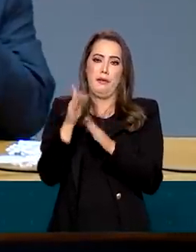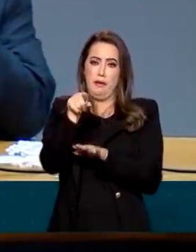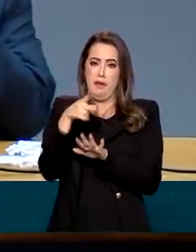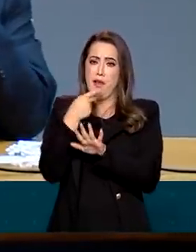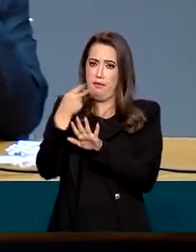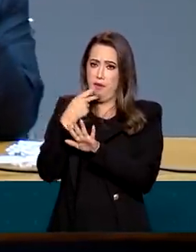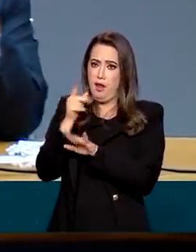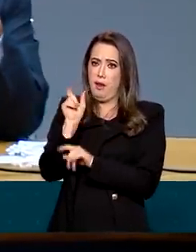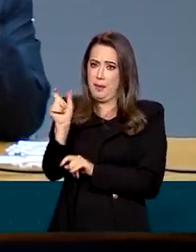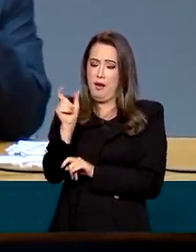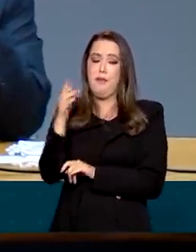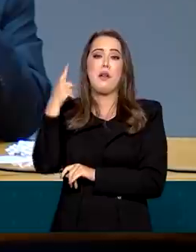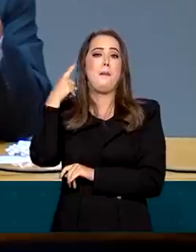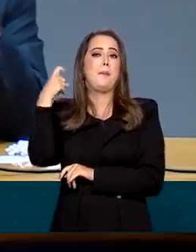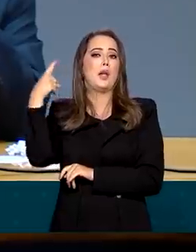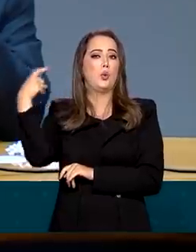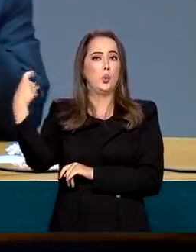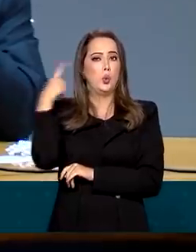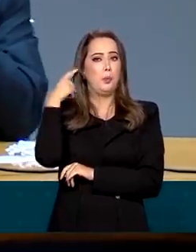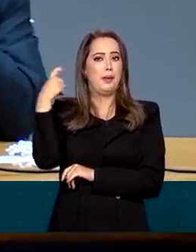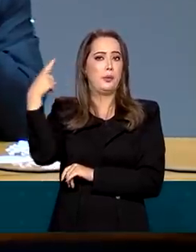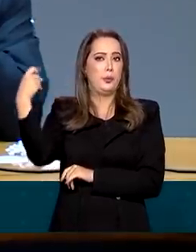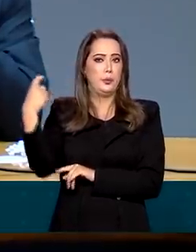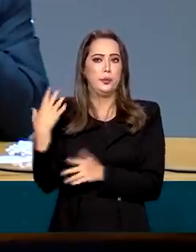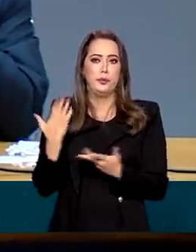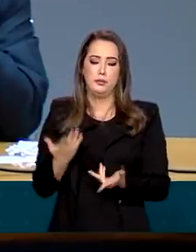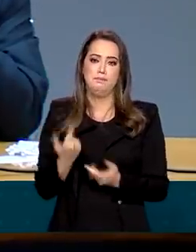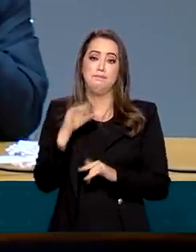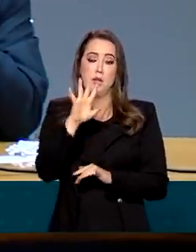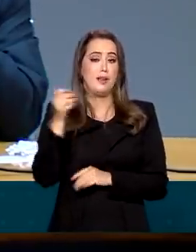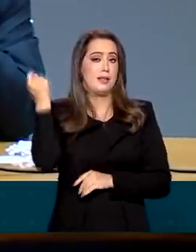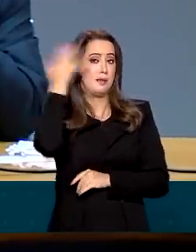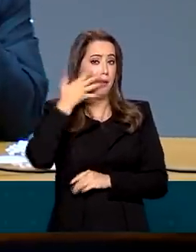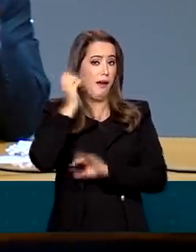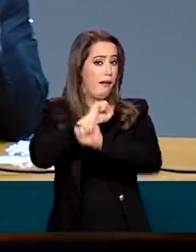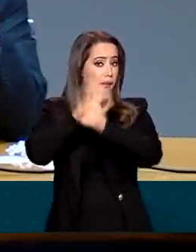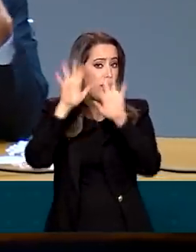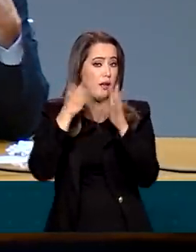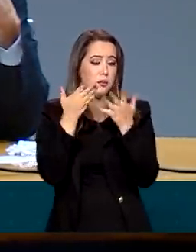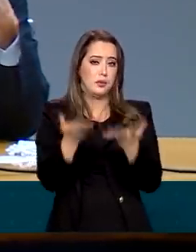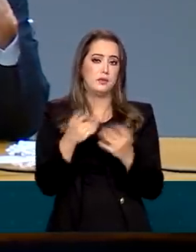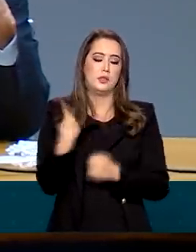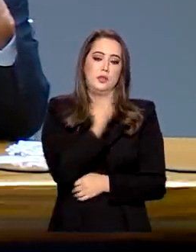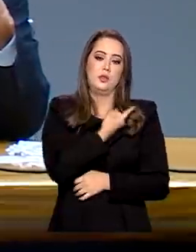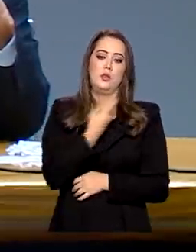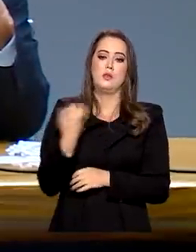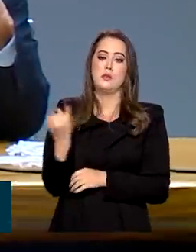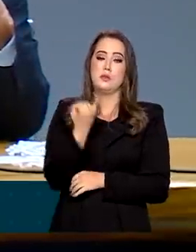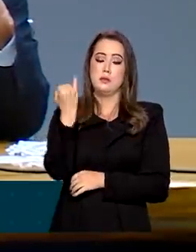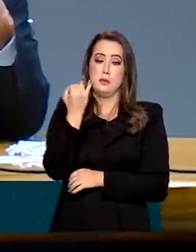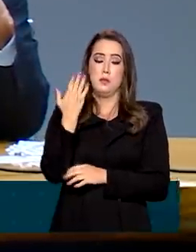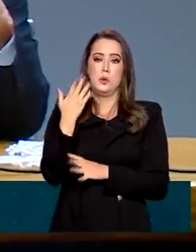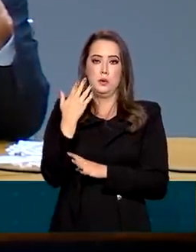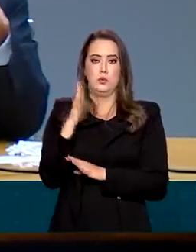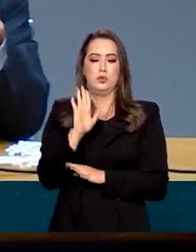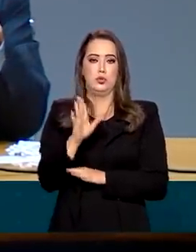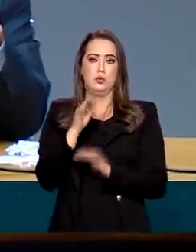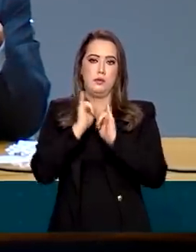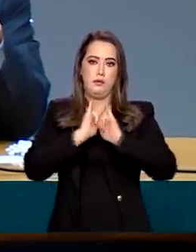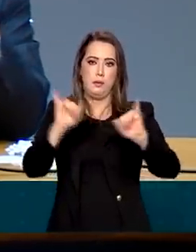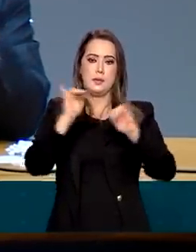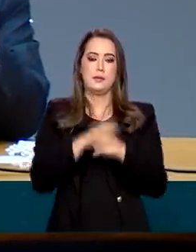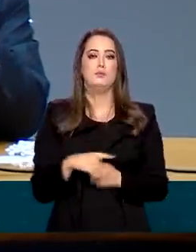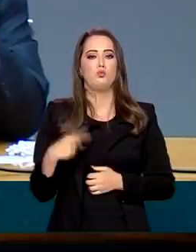quero dar um esclarecimento importante, porque nós tínhamos um plano de